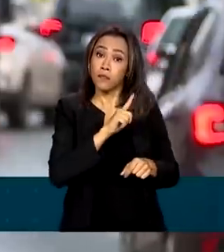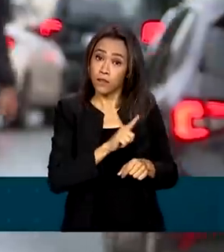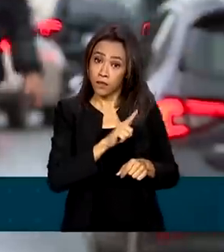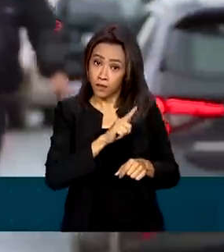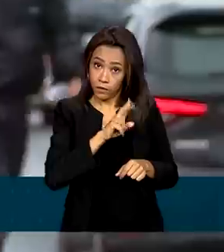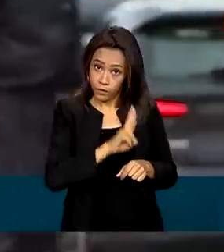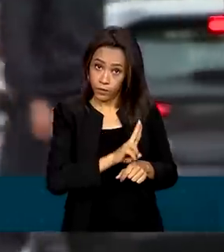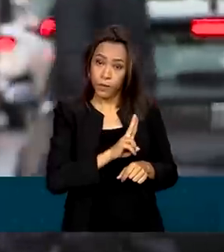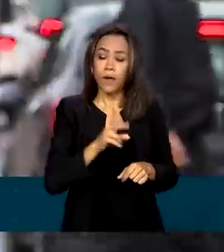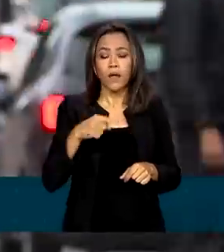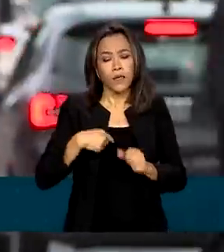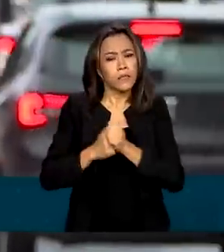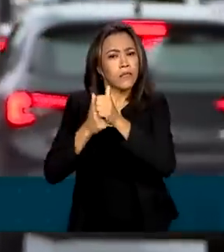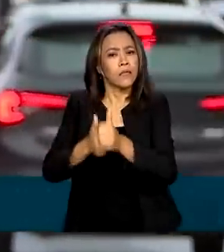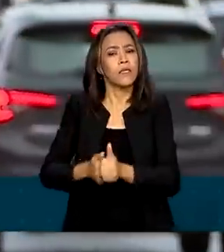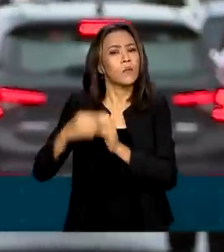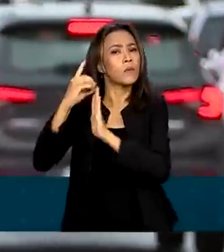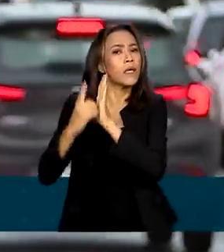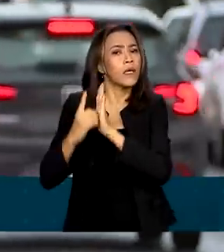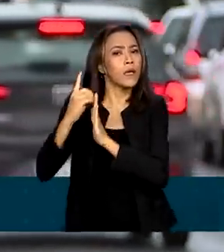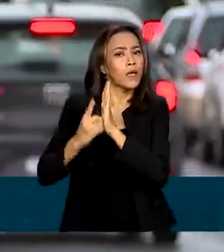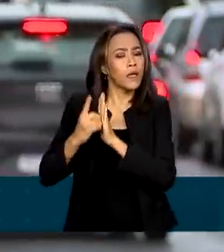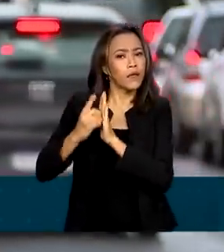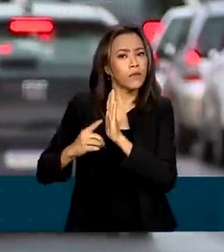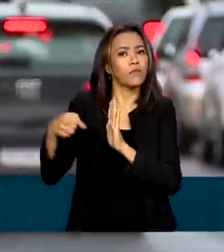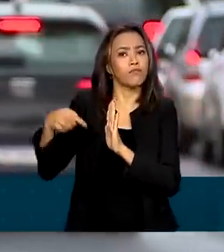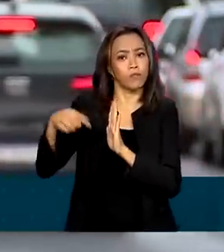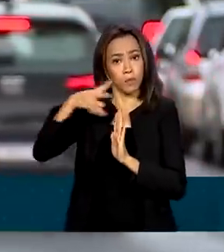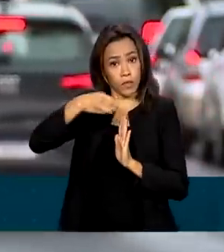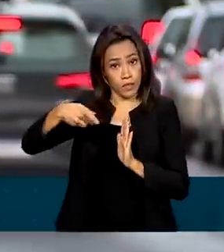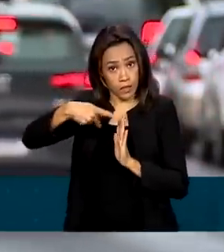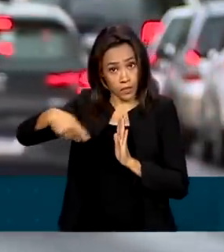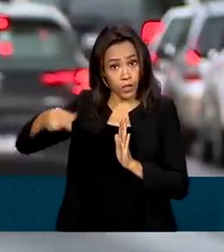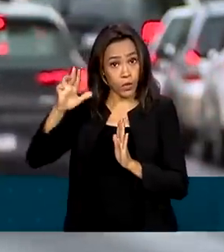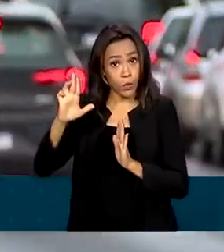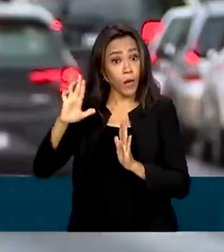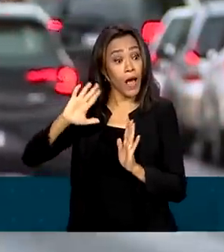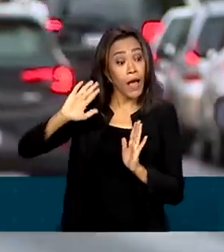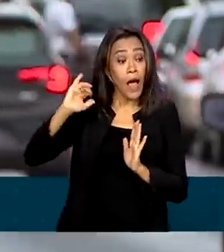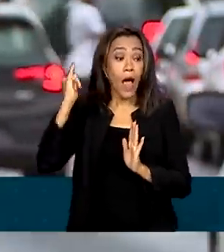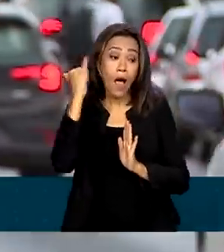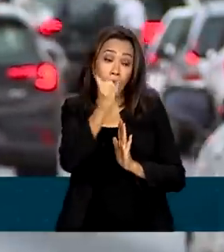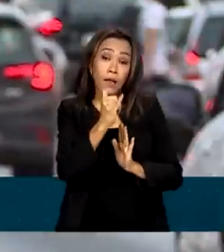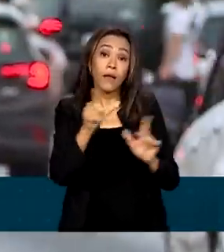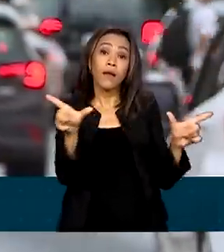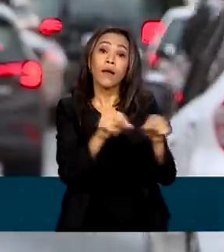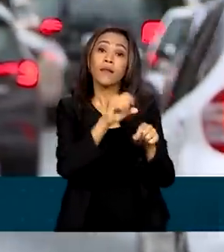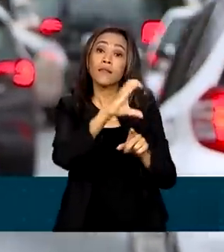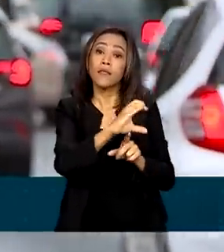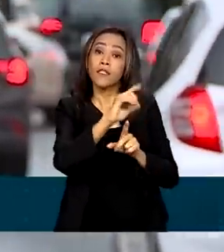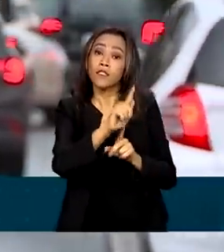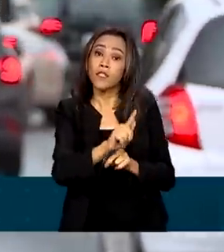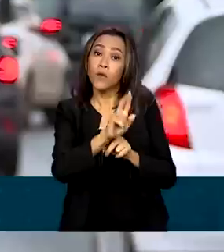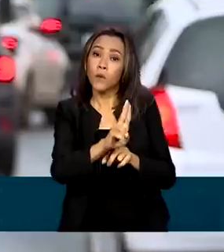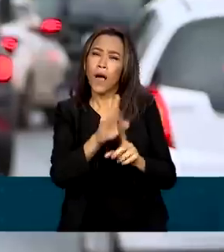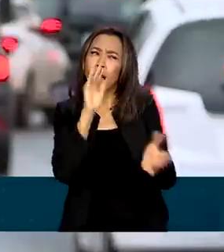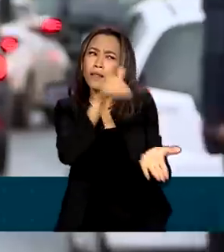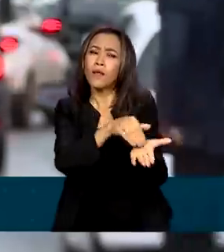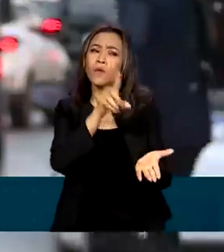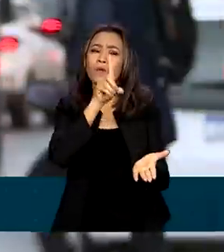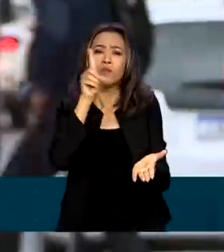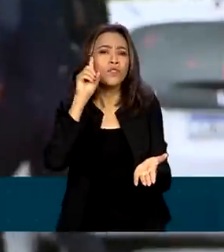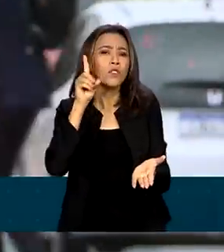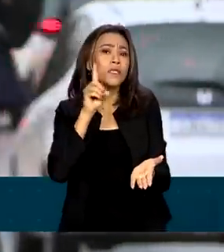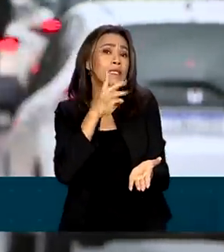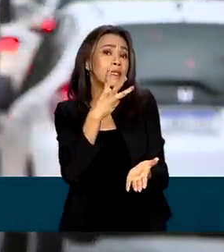Atendendo a um decreto do presidente Lula, a CGU tem até o dia 30 de janeiro para avaliar se mantém ou não